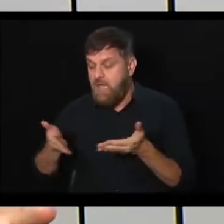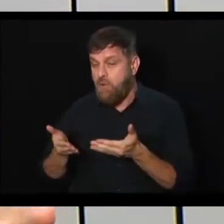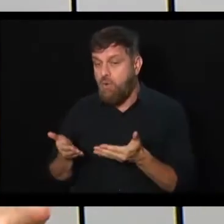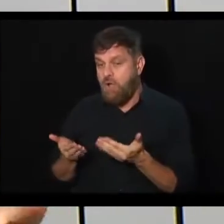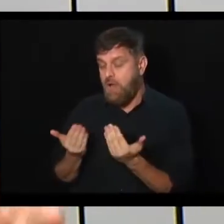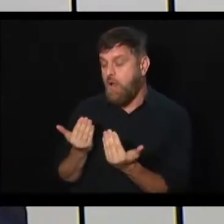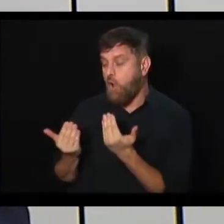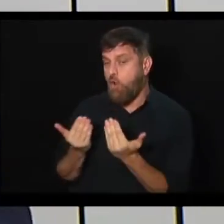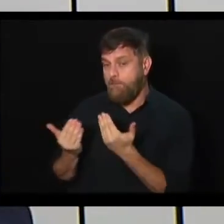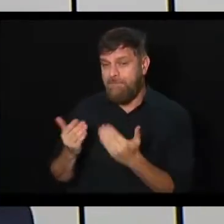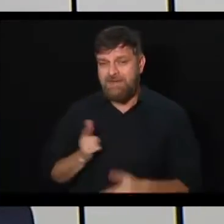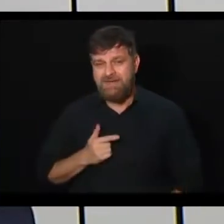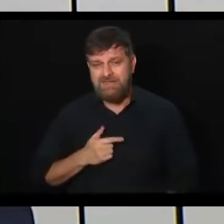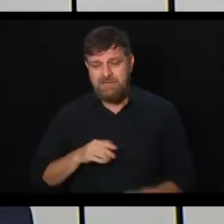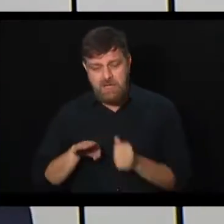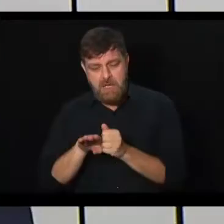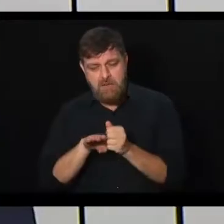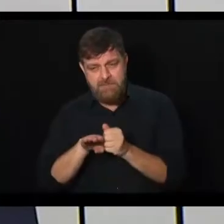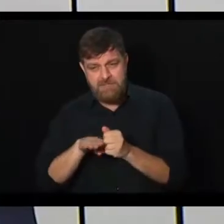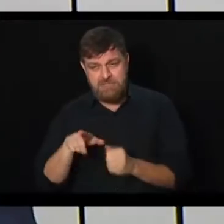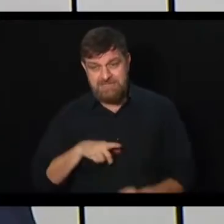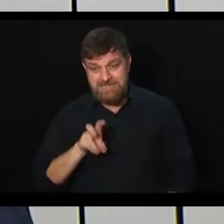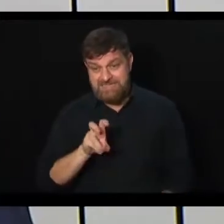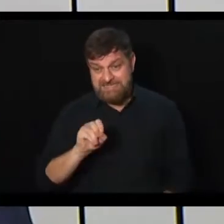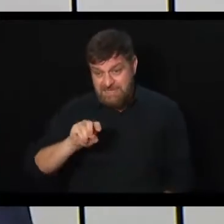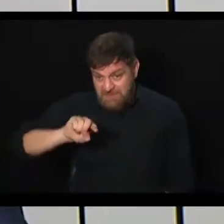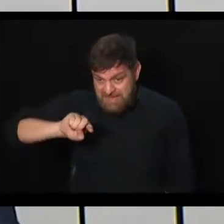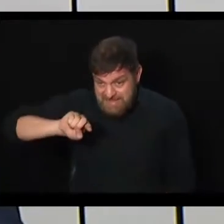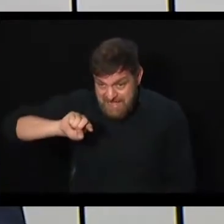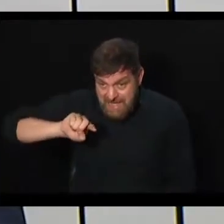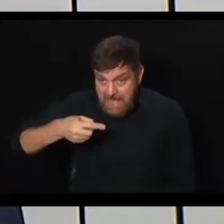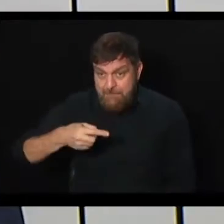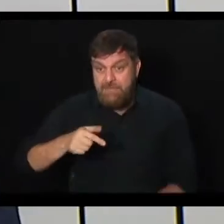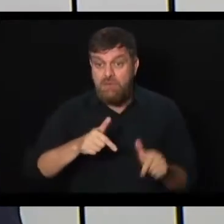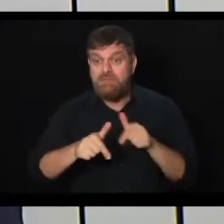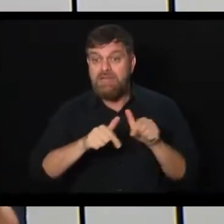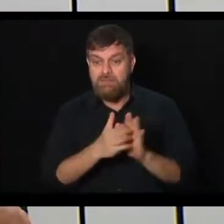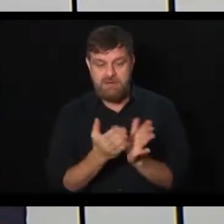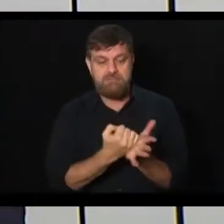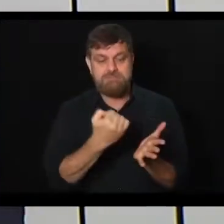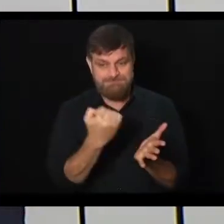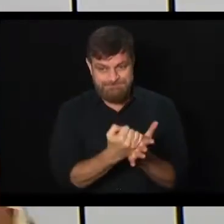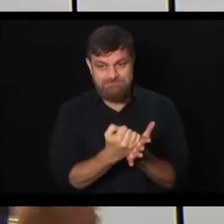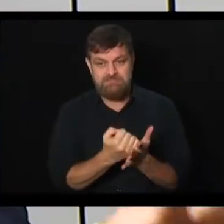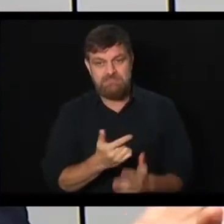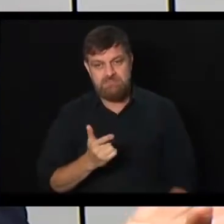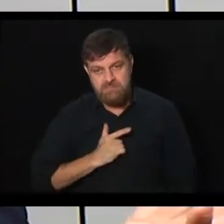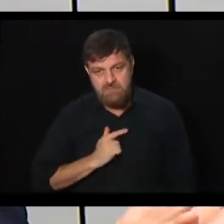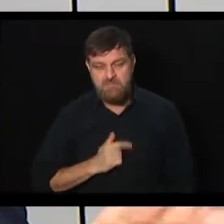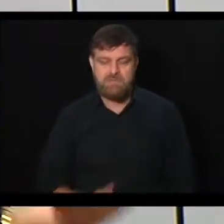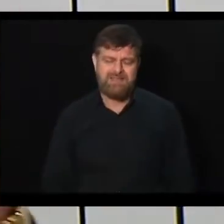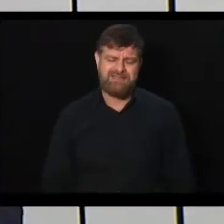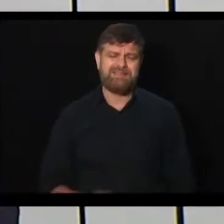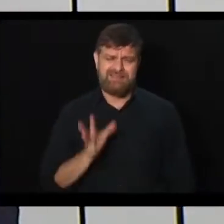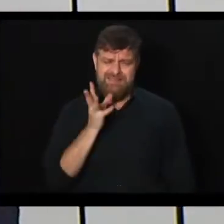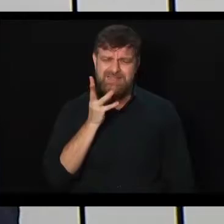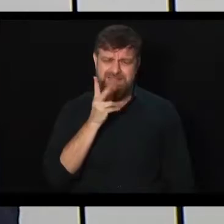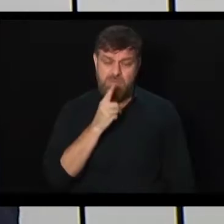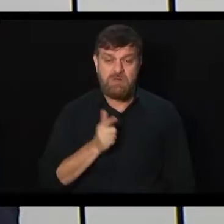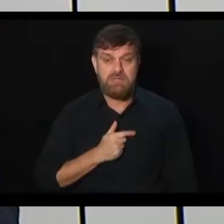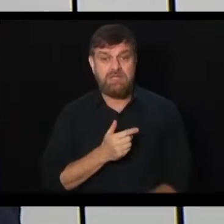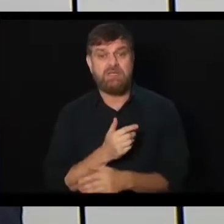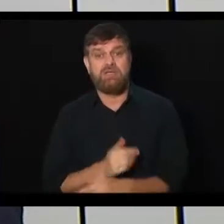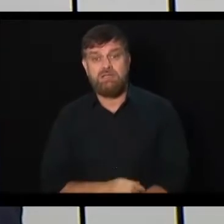está vendo, em média, 50 mil empregos por mês de recuperação. Claro que está muito longe dos milhões